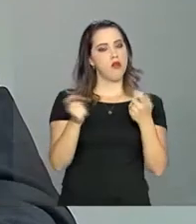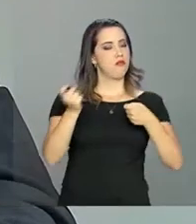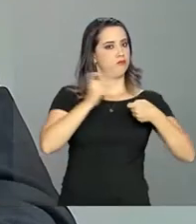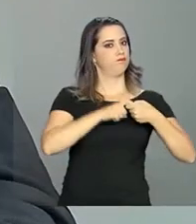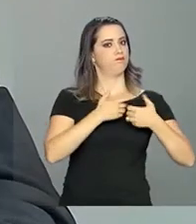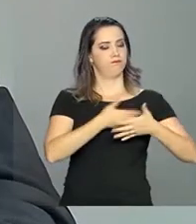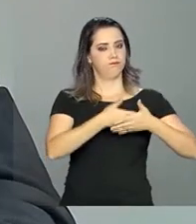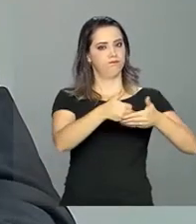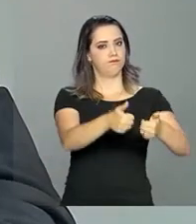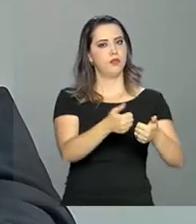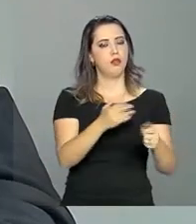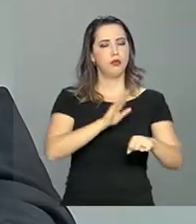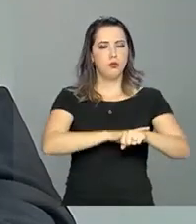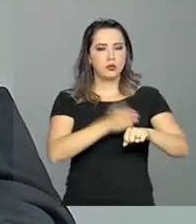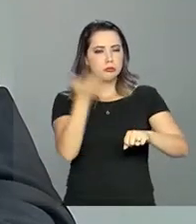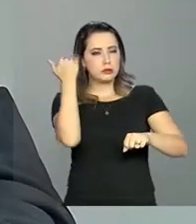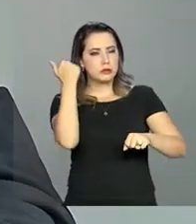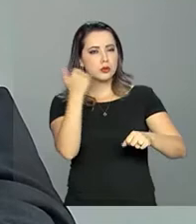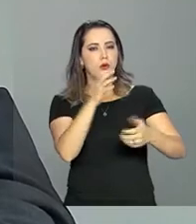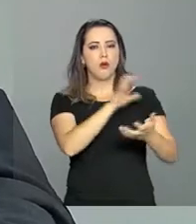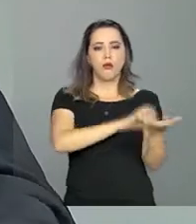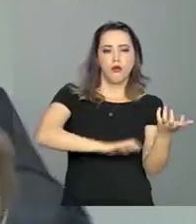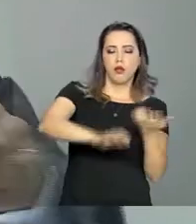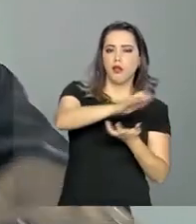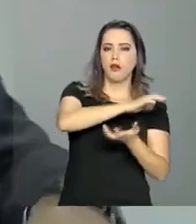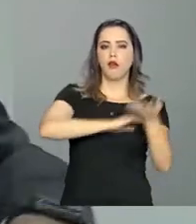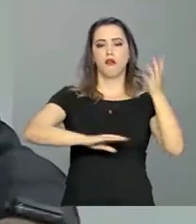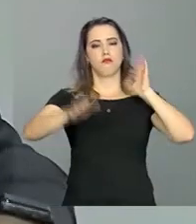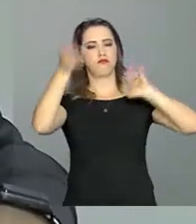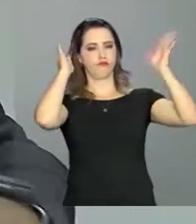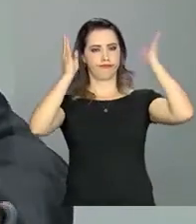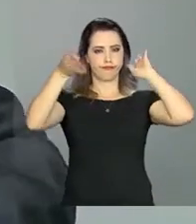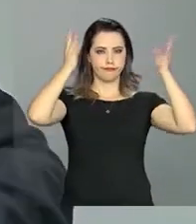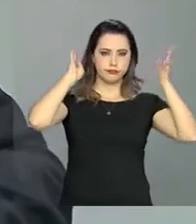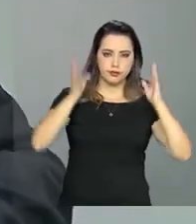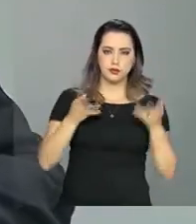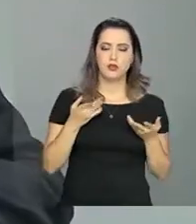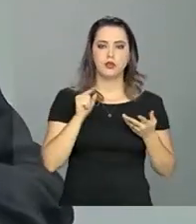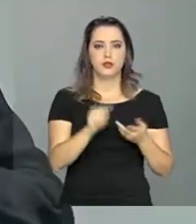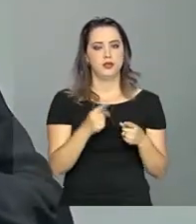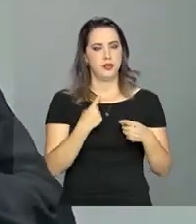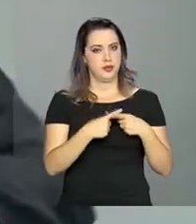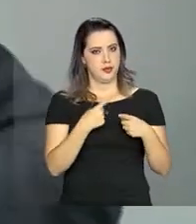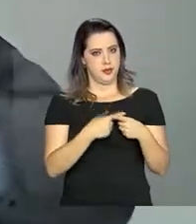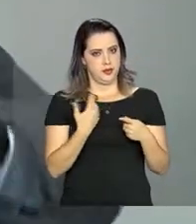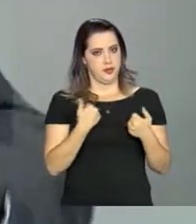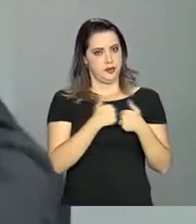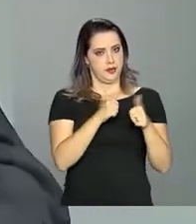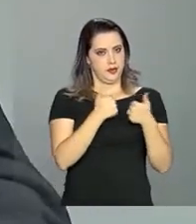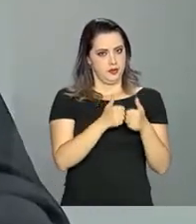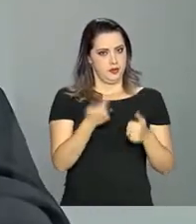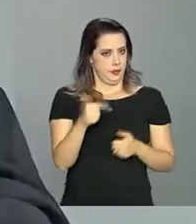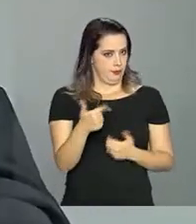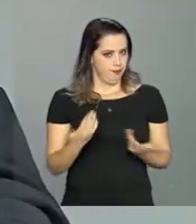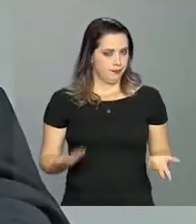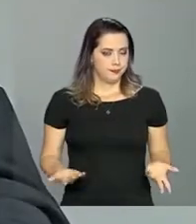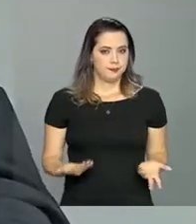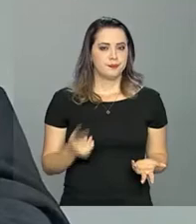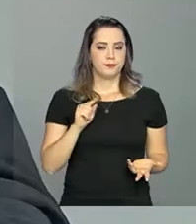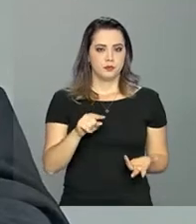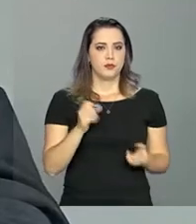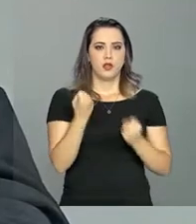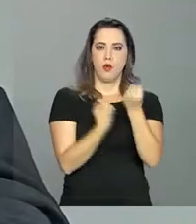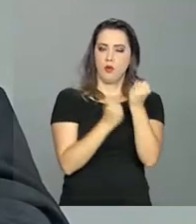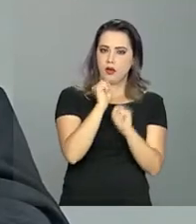recuperando-se daquele movimento que ocorrido em maio, da paralisação da prestação do serviço de transporte. Então, a